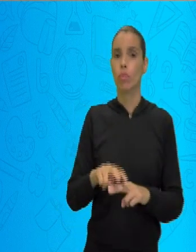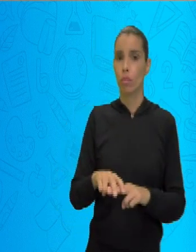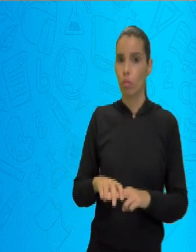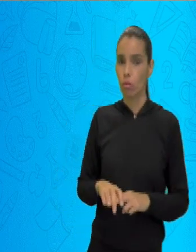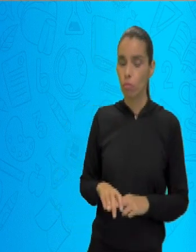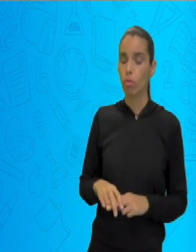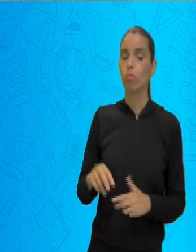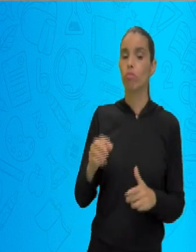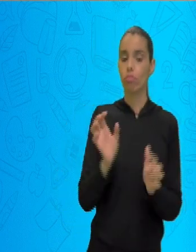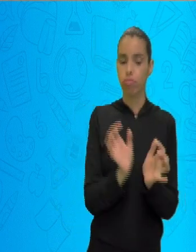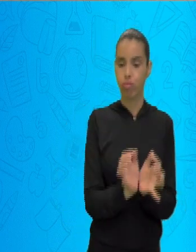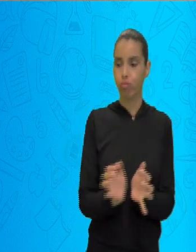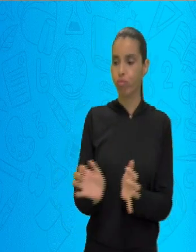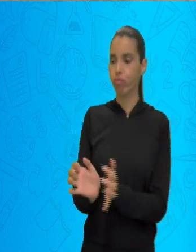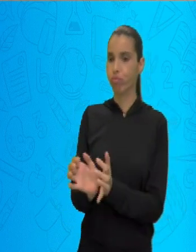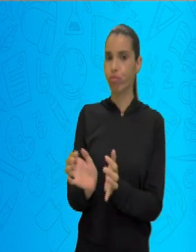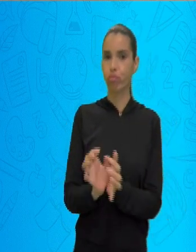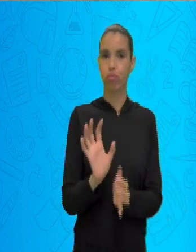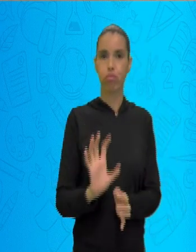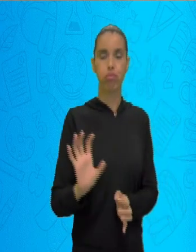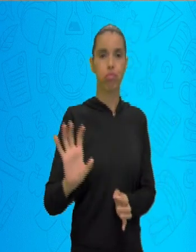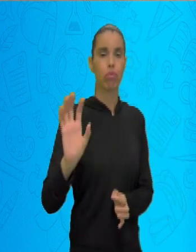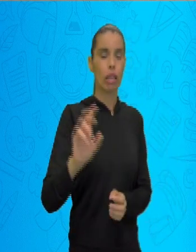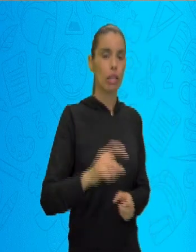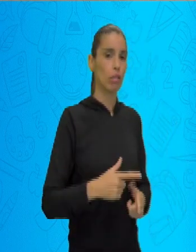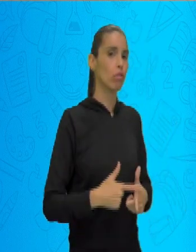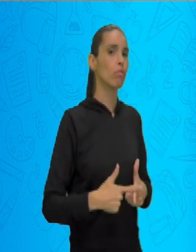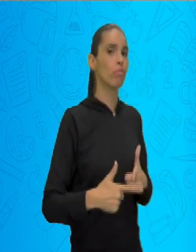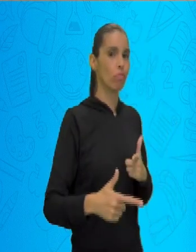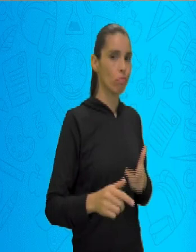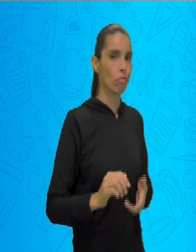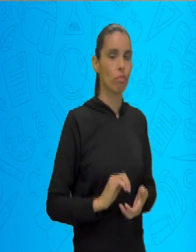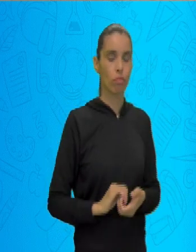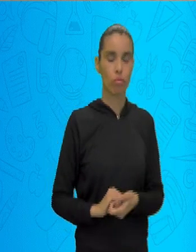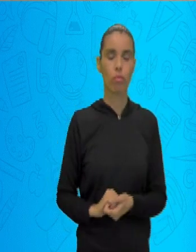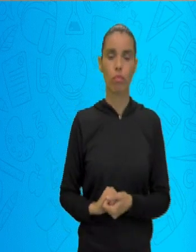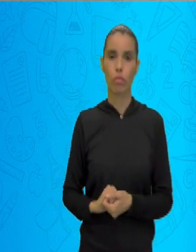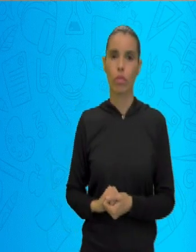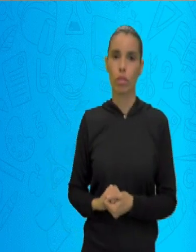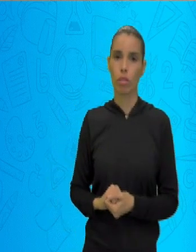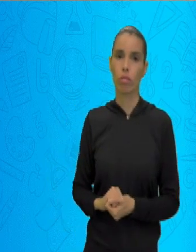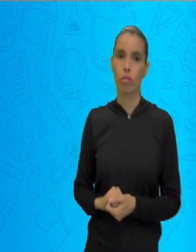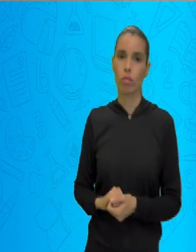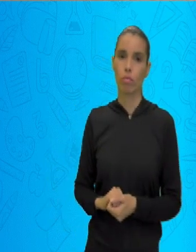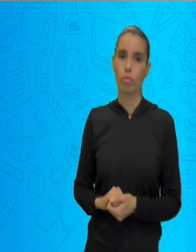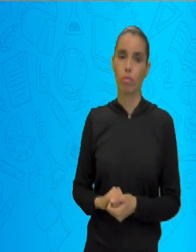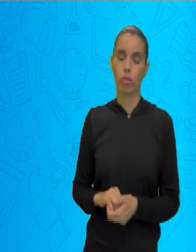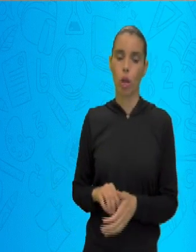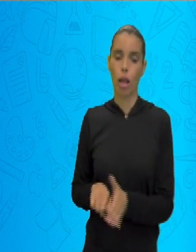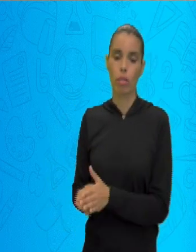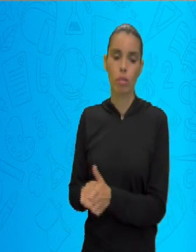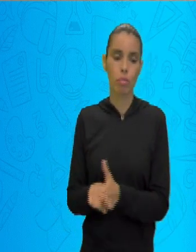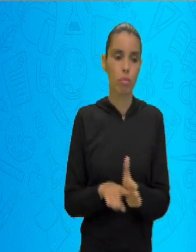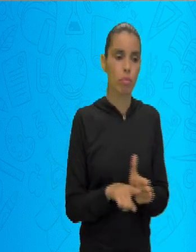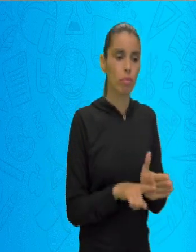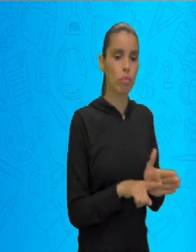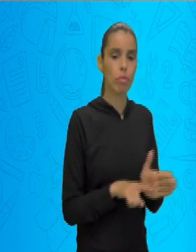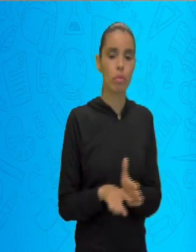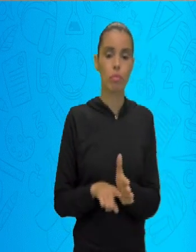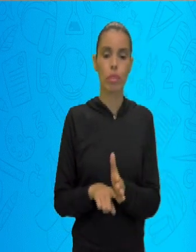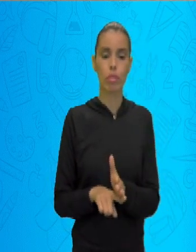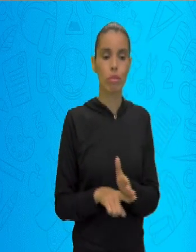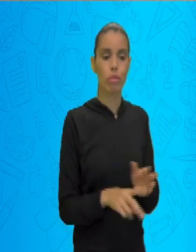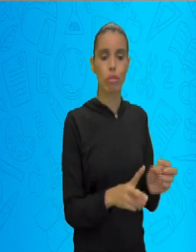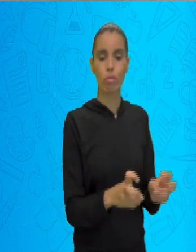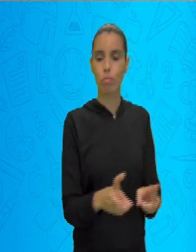econômicas. Ela observa além das questões físicas, as questões sociais,